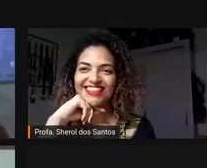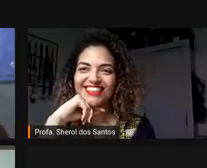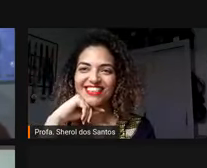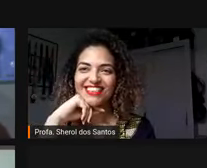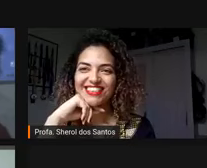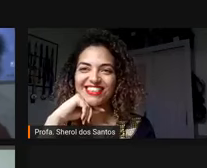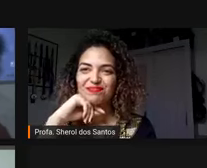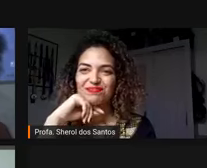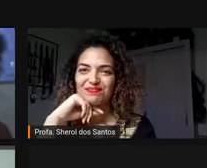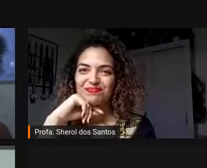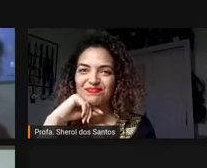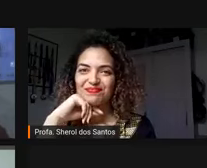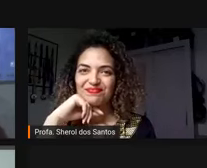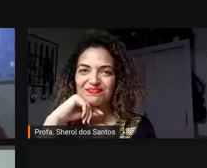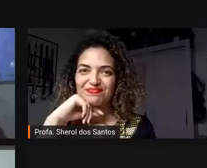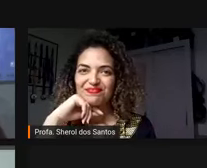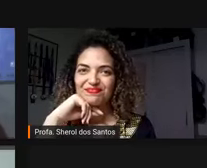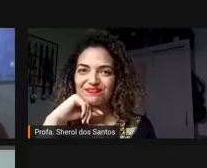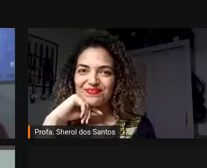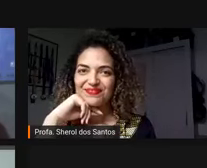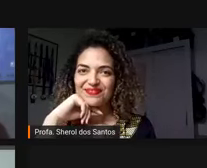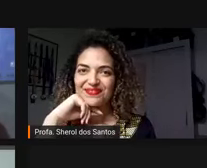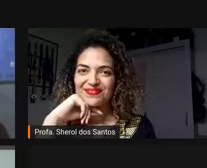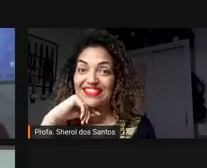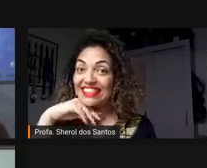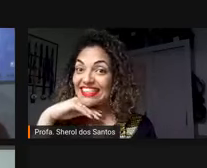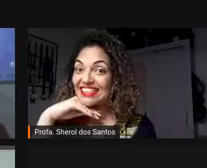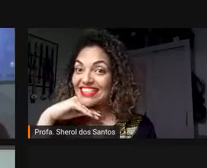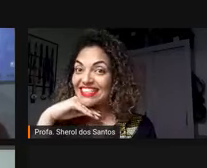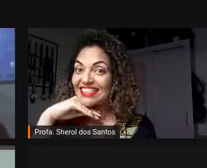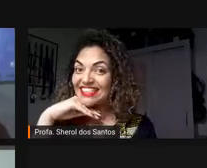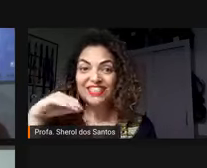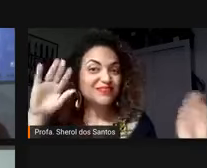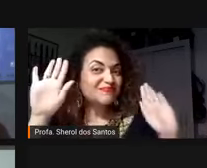A gente está ao vivo já.